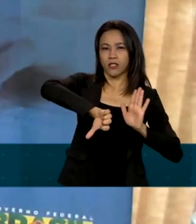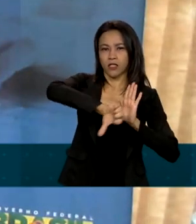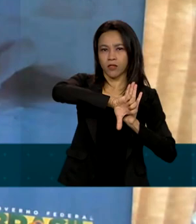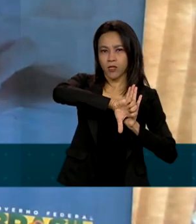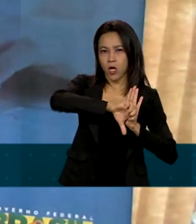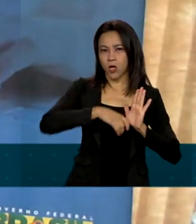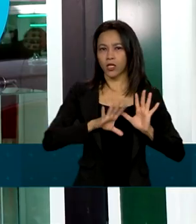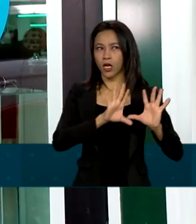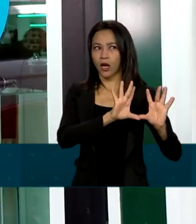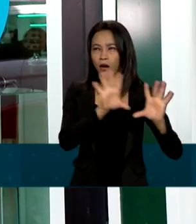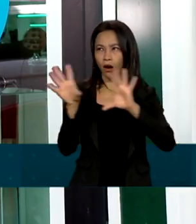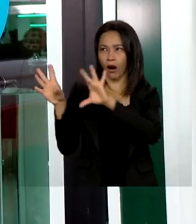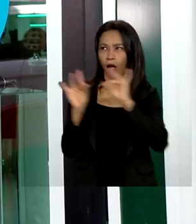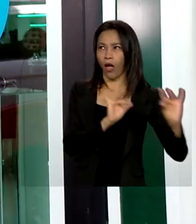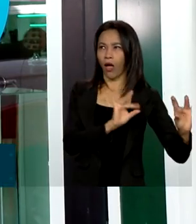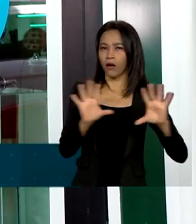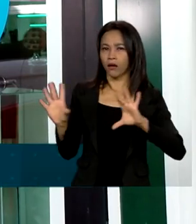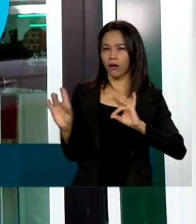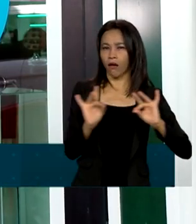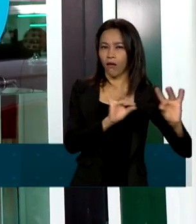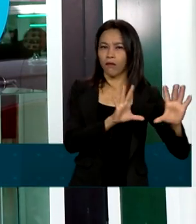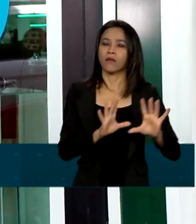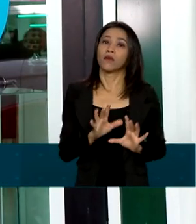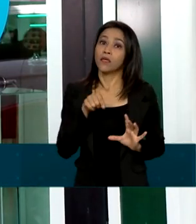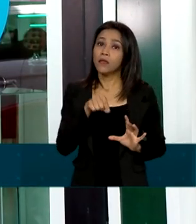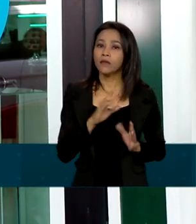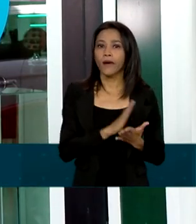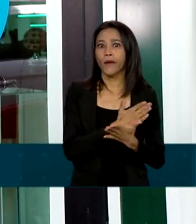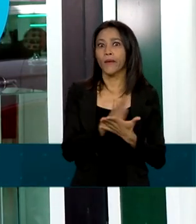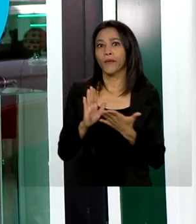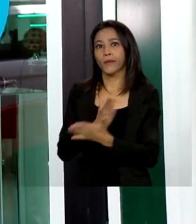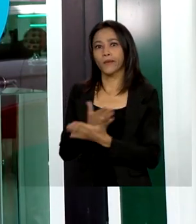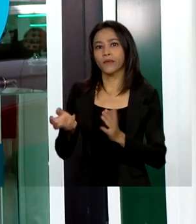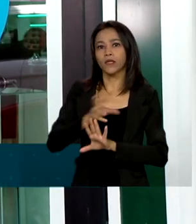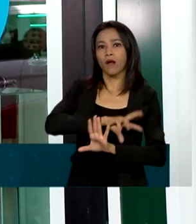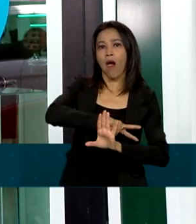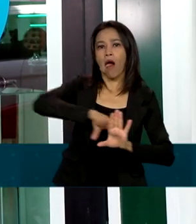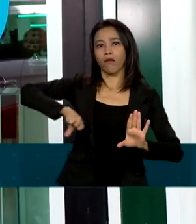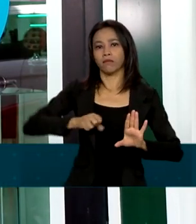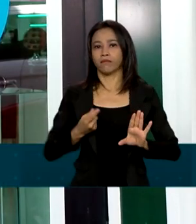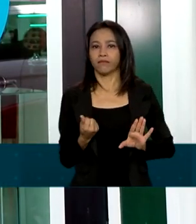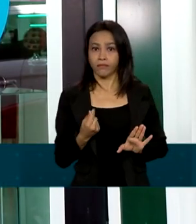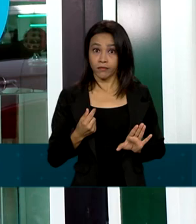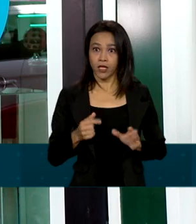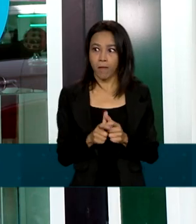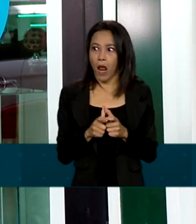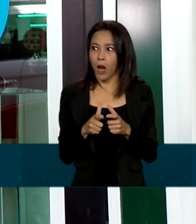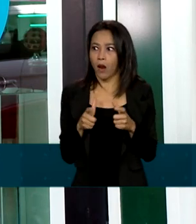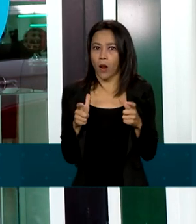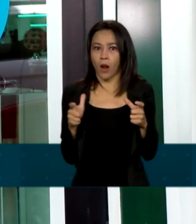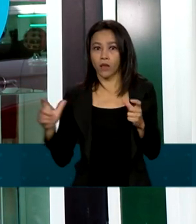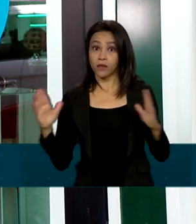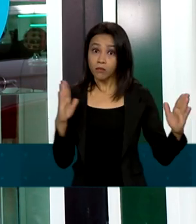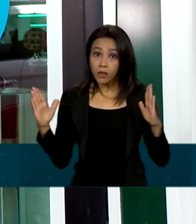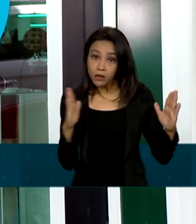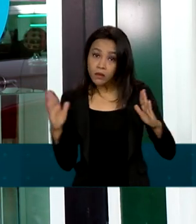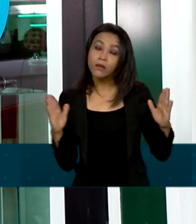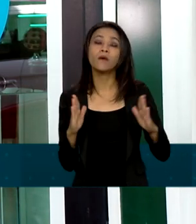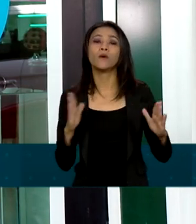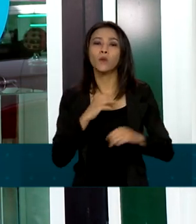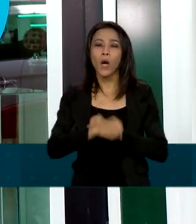clonagem de sites. Estes são só alguns dos golpes que se multiplicam nessa época do ano. As palavras